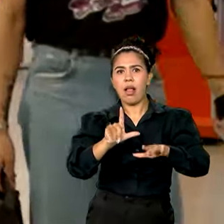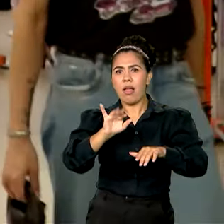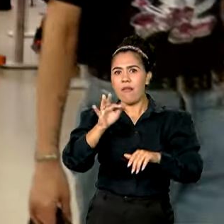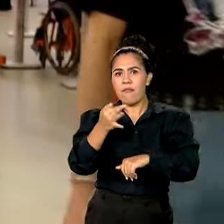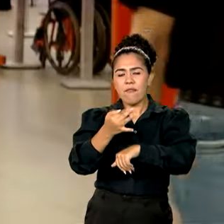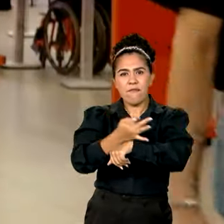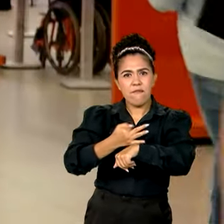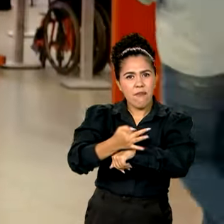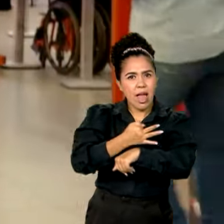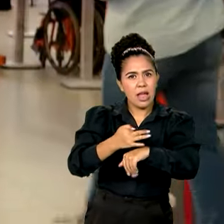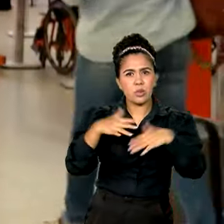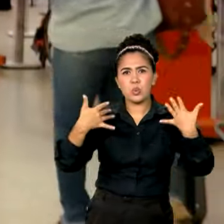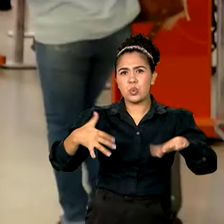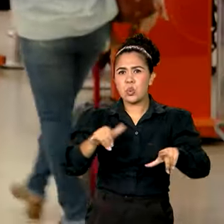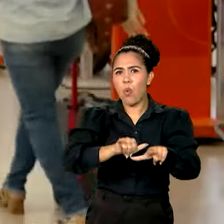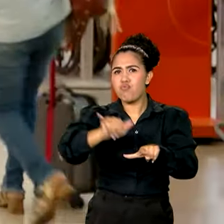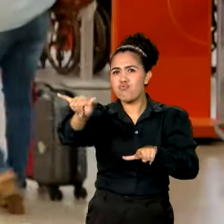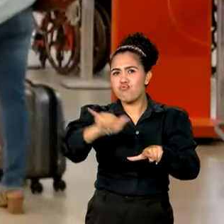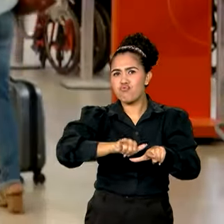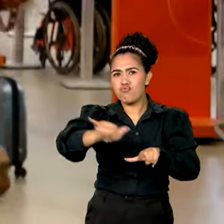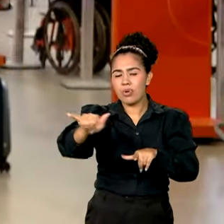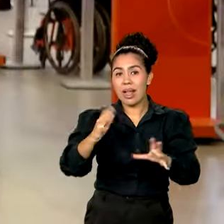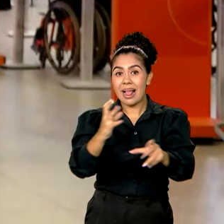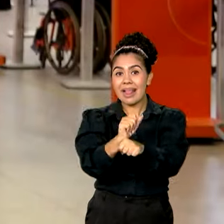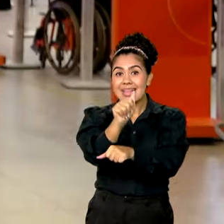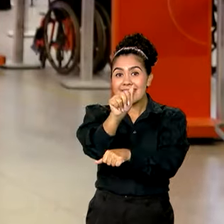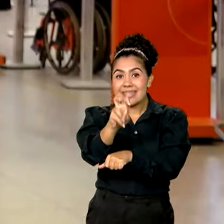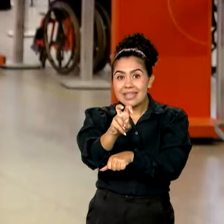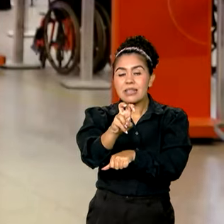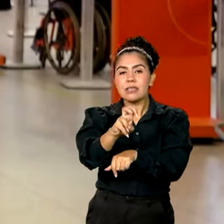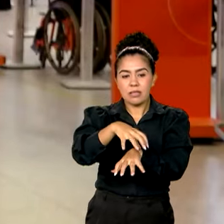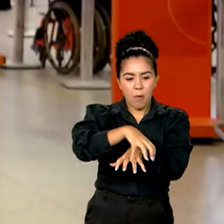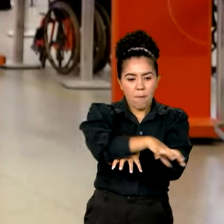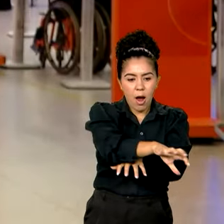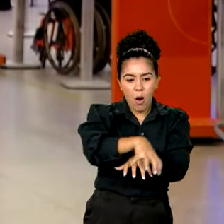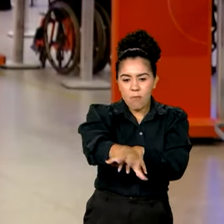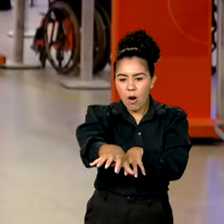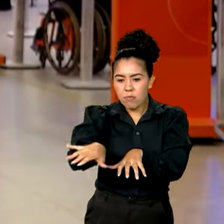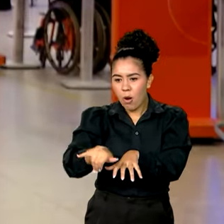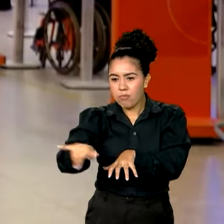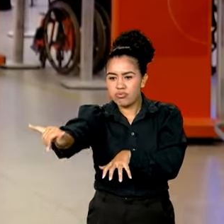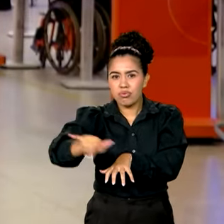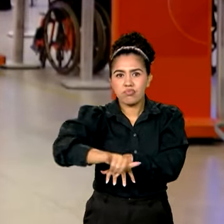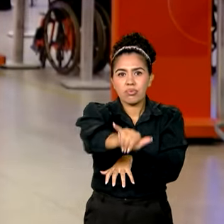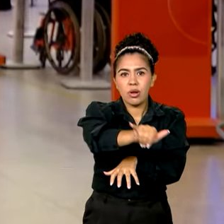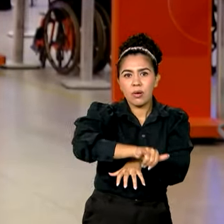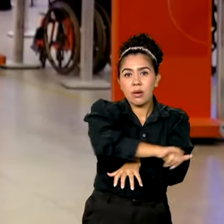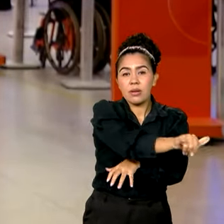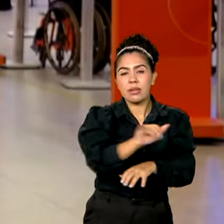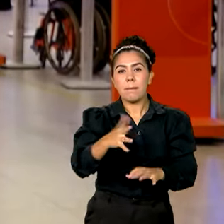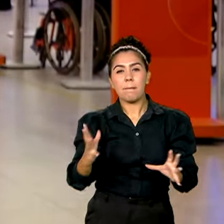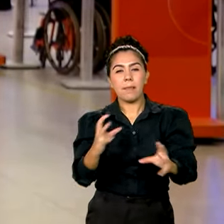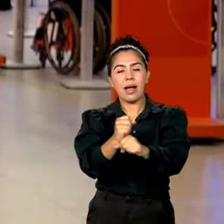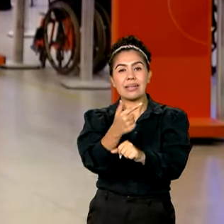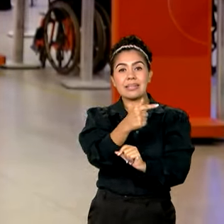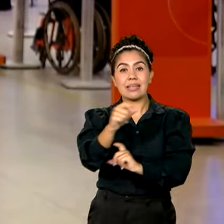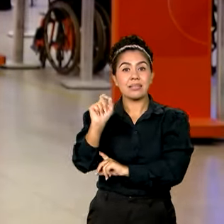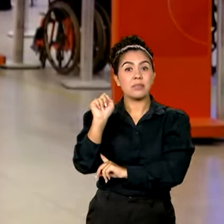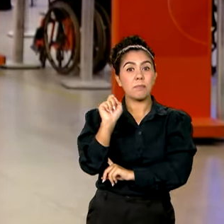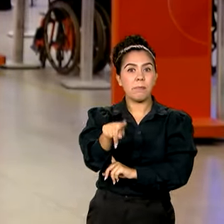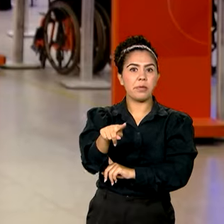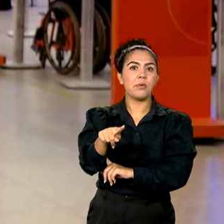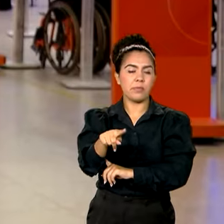aeroportos do país e os 15 aeroportos da rede Infraero devem receber cerca de 700 mil passageiros